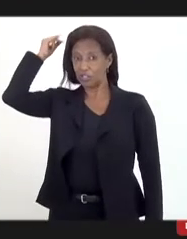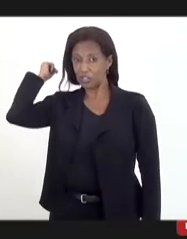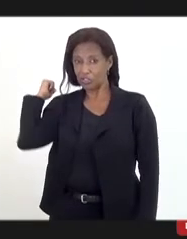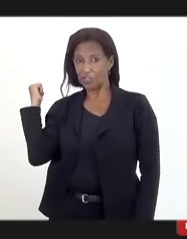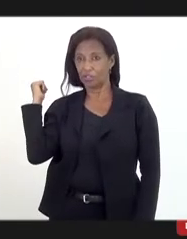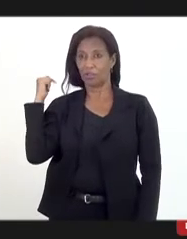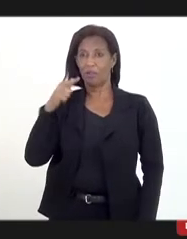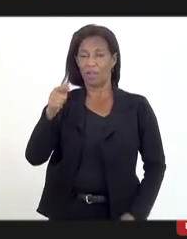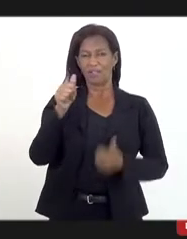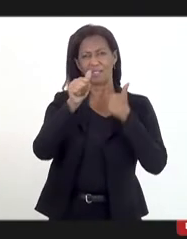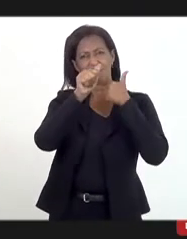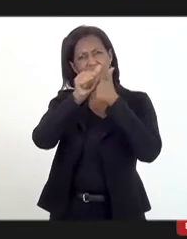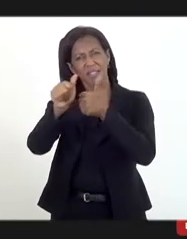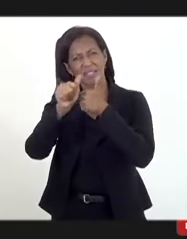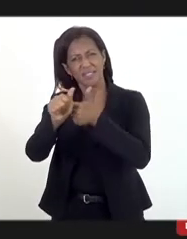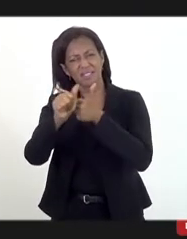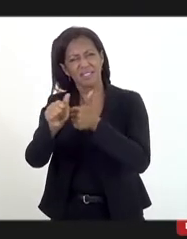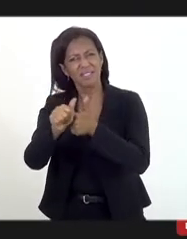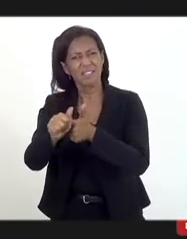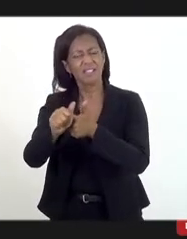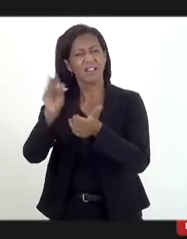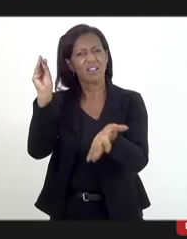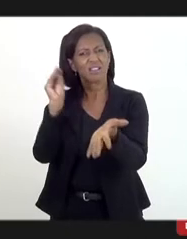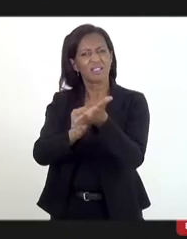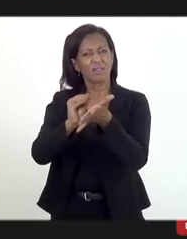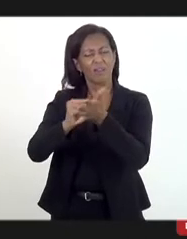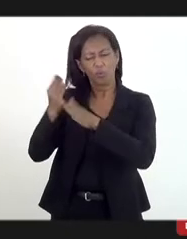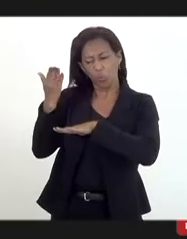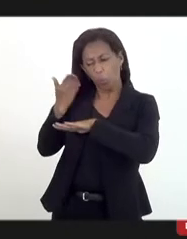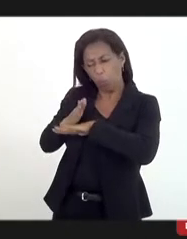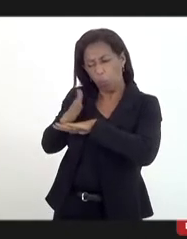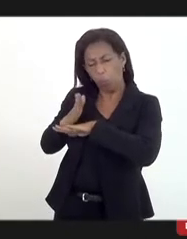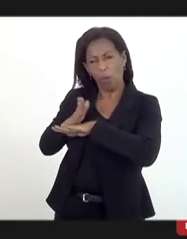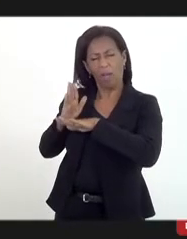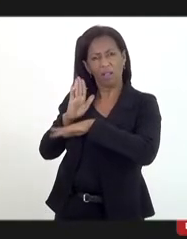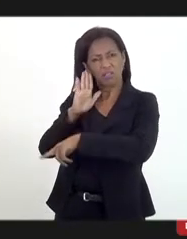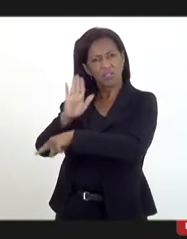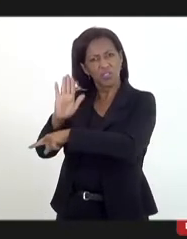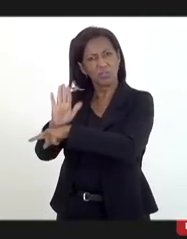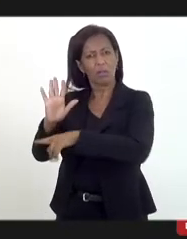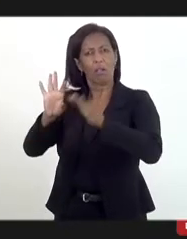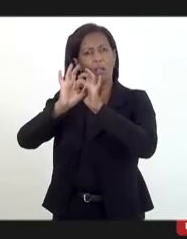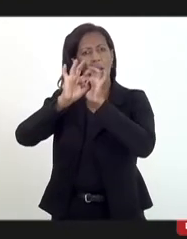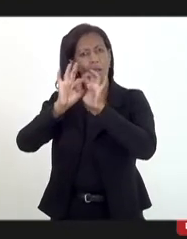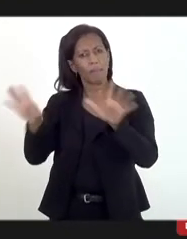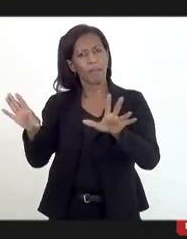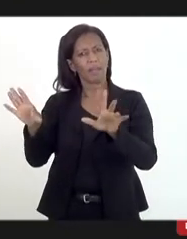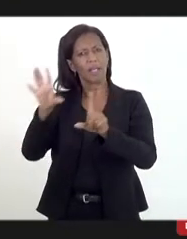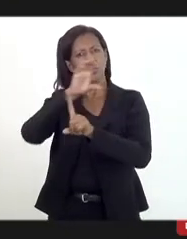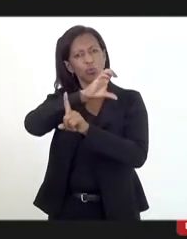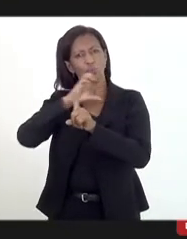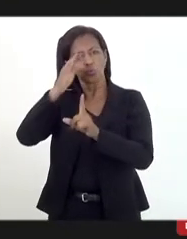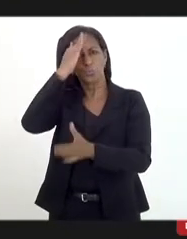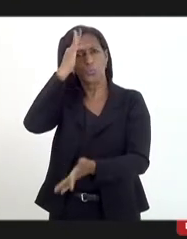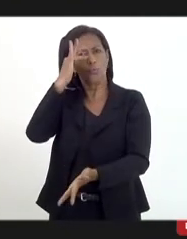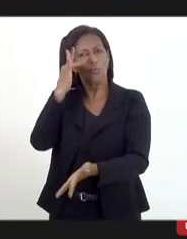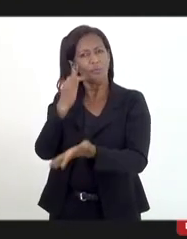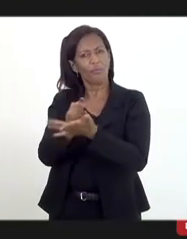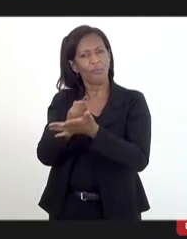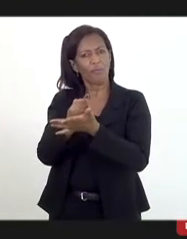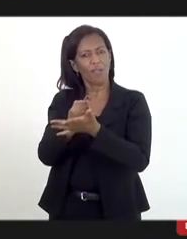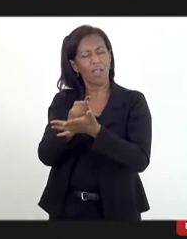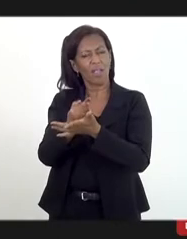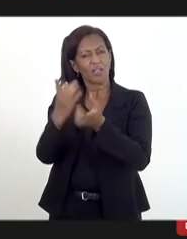essa perseguição, essa falta de exercício pleno das liberdades de culto, de crença, de consciência, de